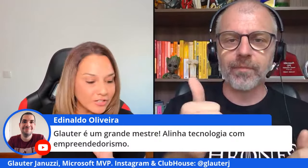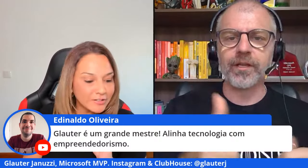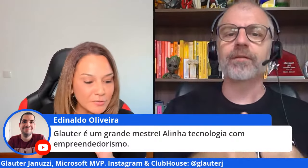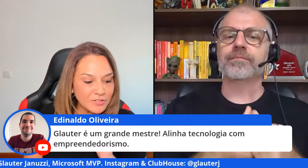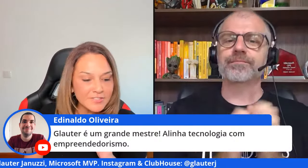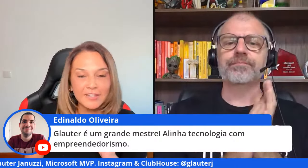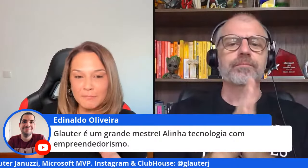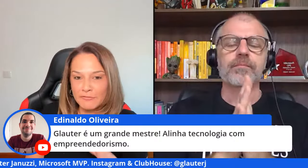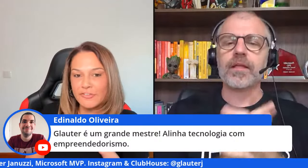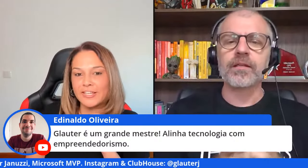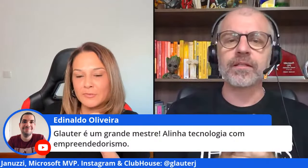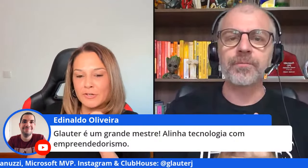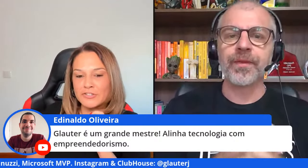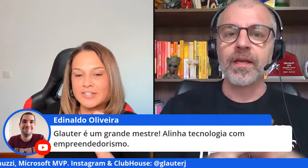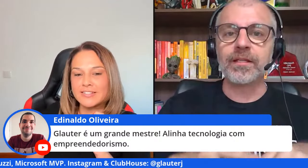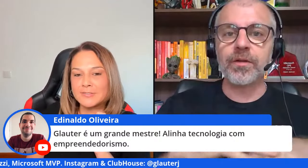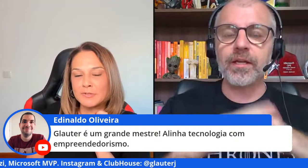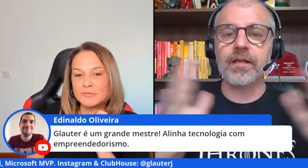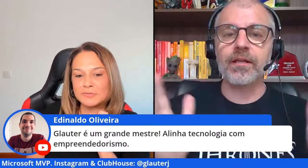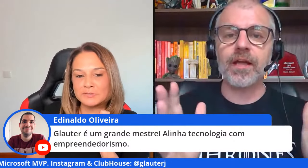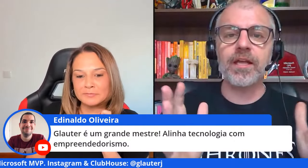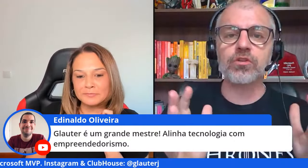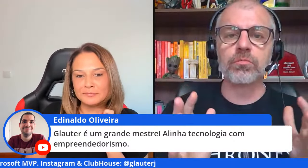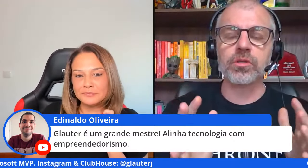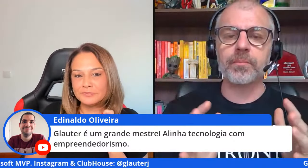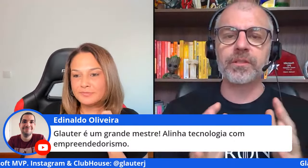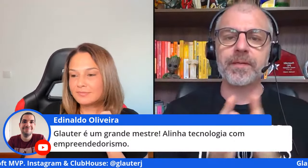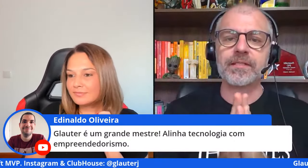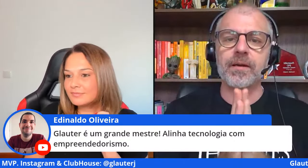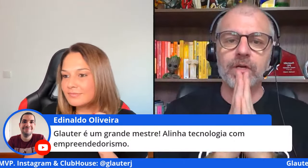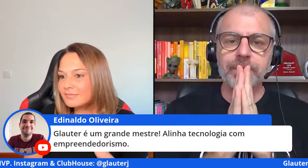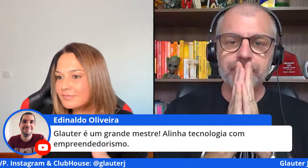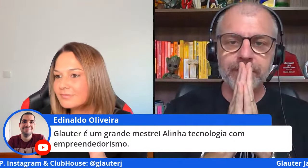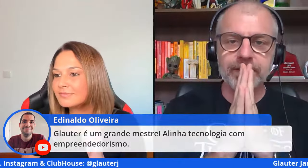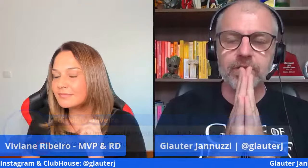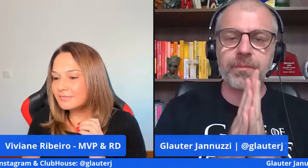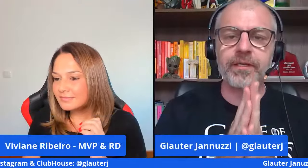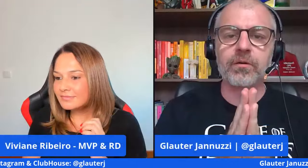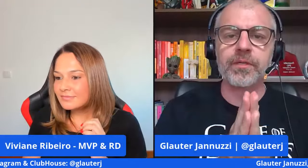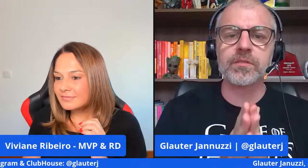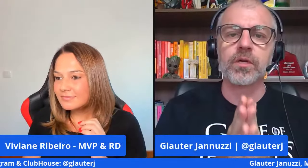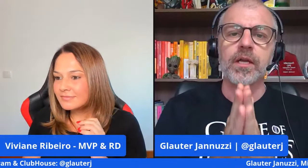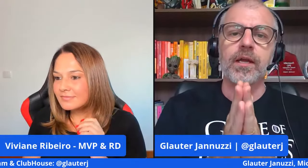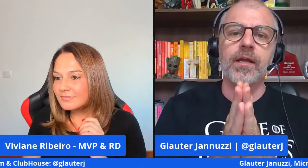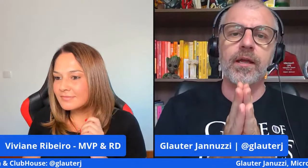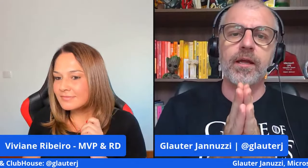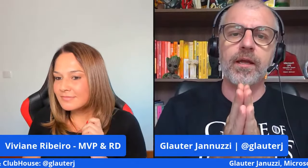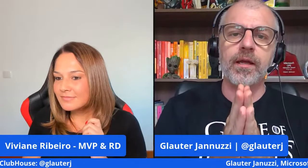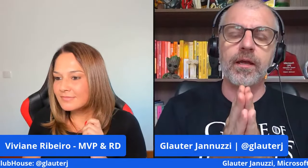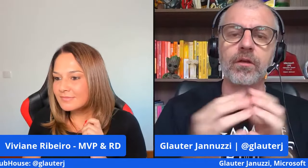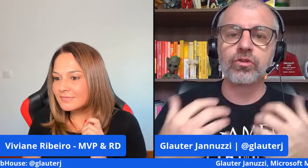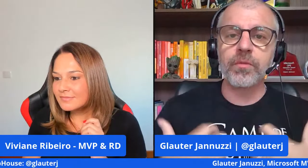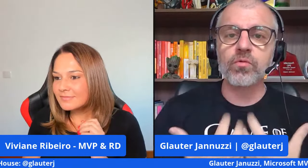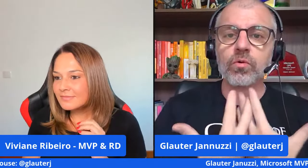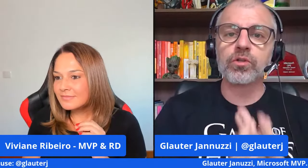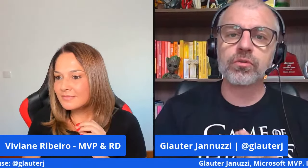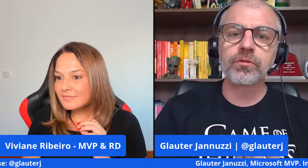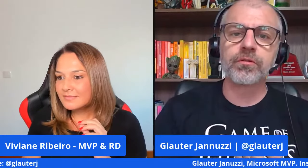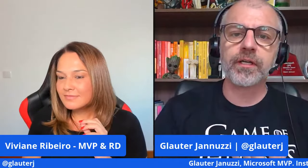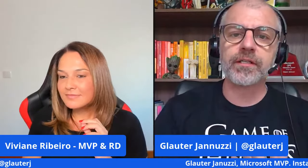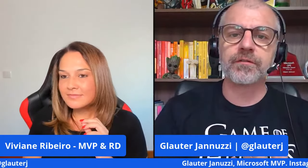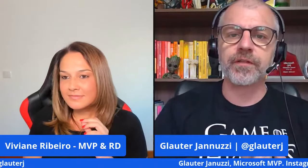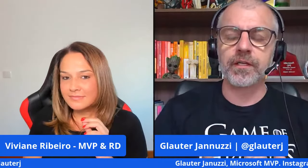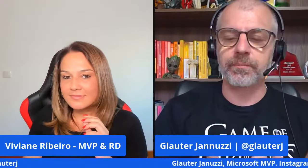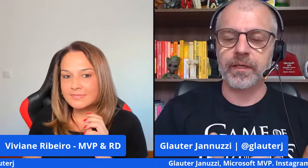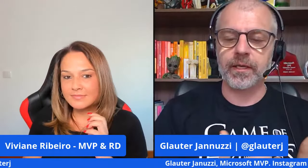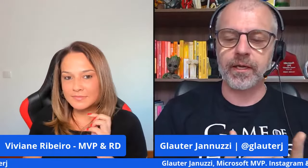é Ney vamos né e aí resumo só pra poder passar a bola pra gente poder entrar no painel mesmo eu tomei um gosto